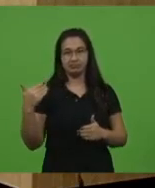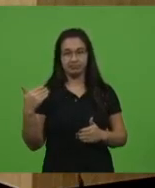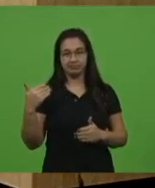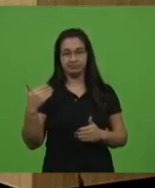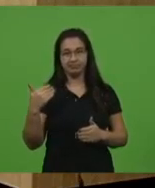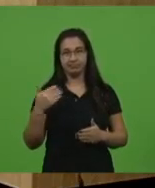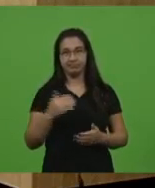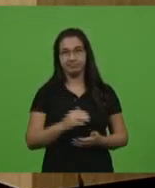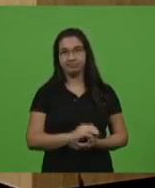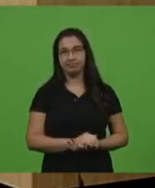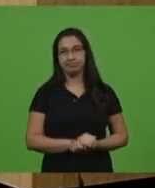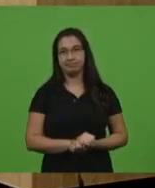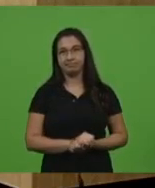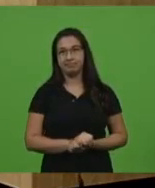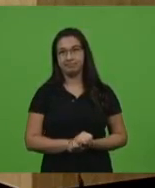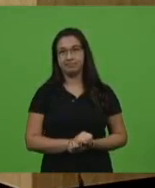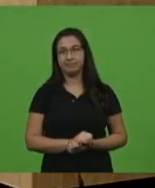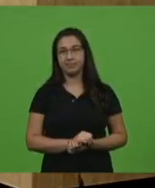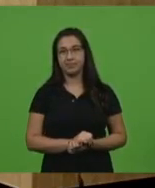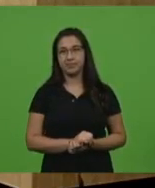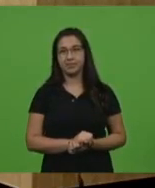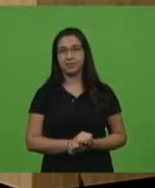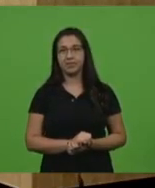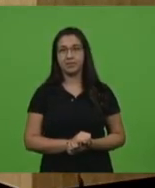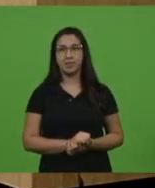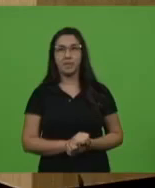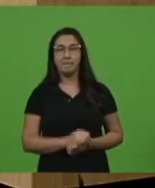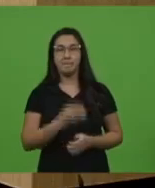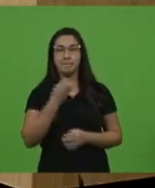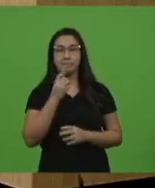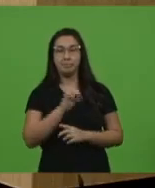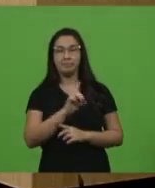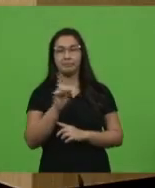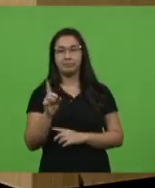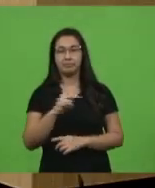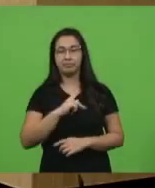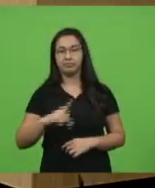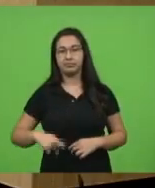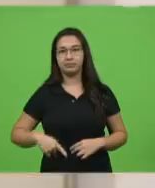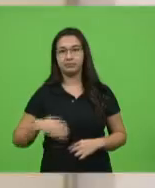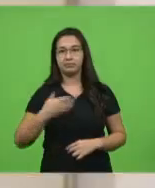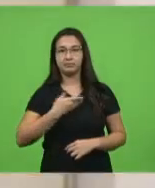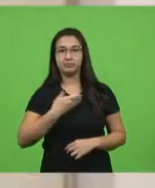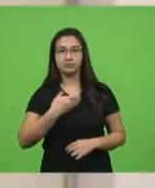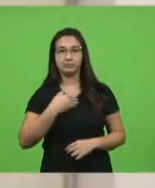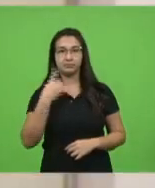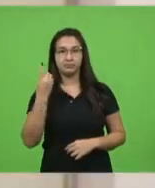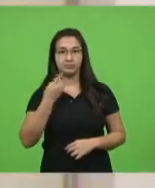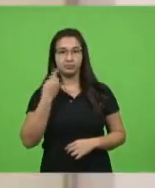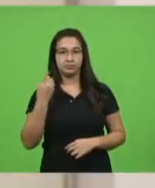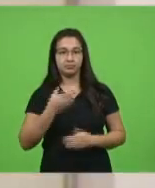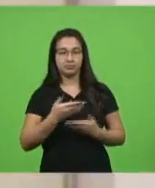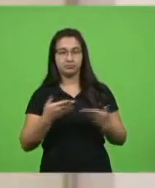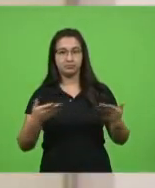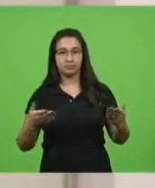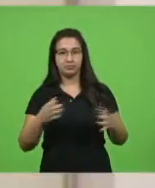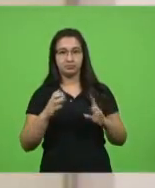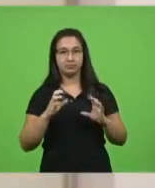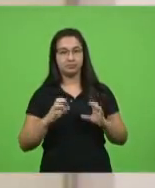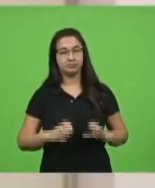das sessões anteriores. Bom dia, senhor presidente, colegas deputados, cidadãos catarinenses.